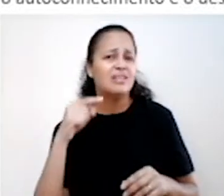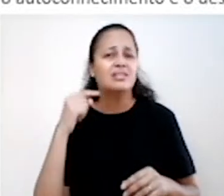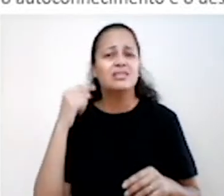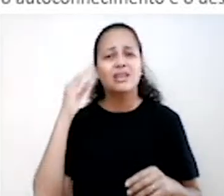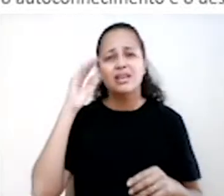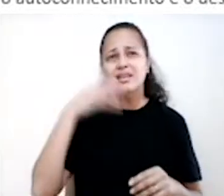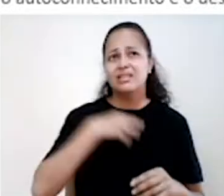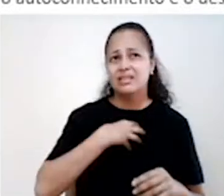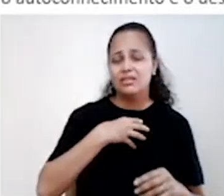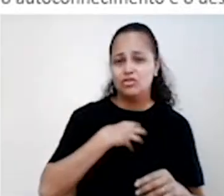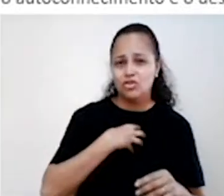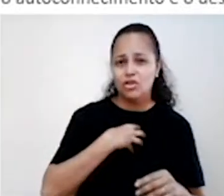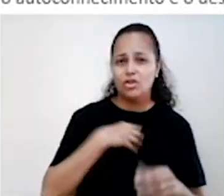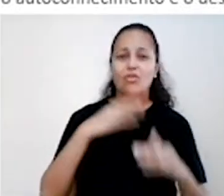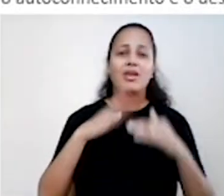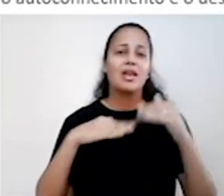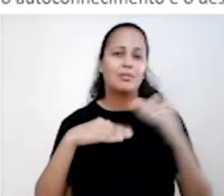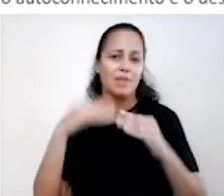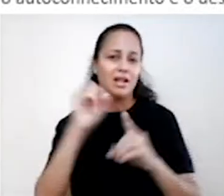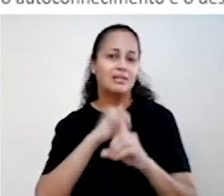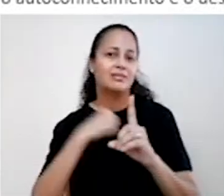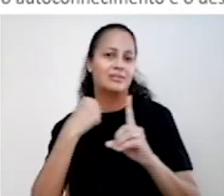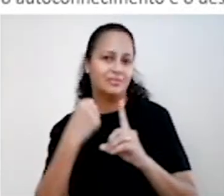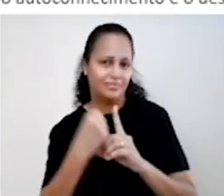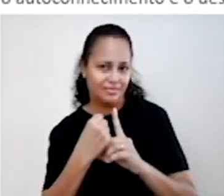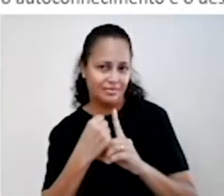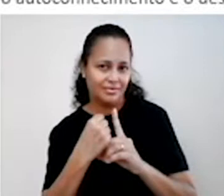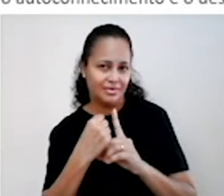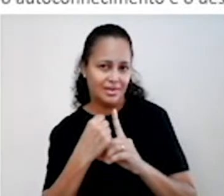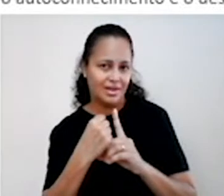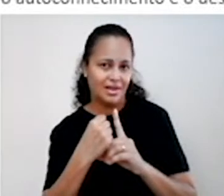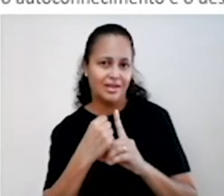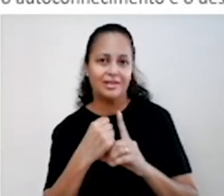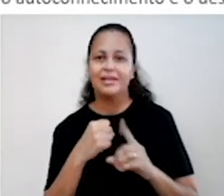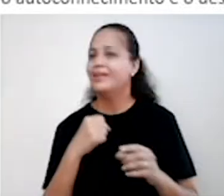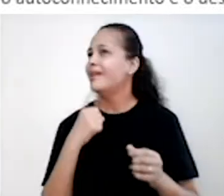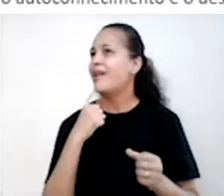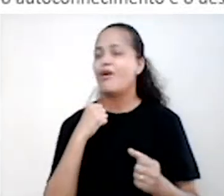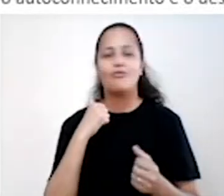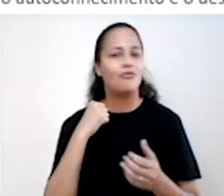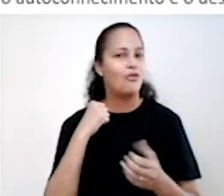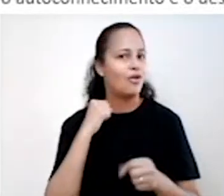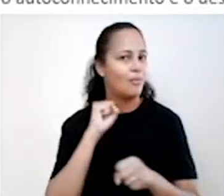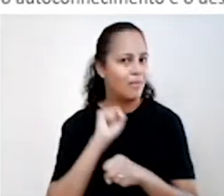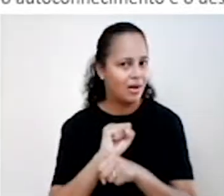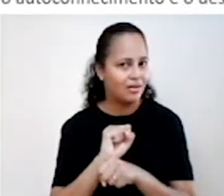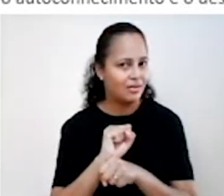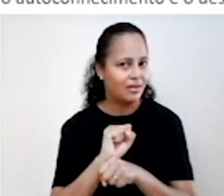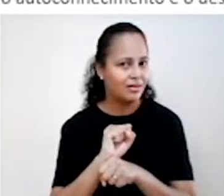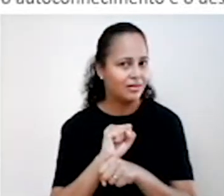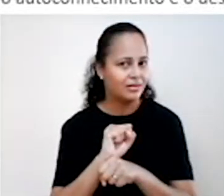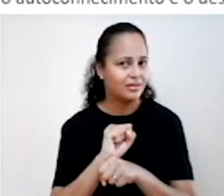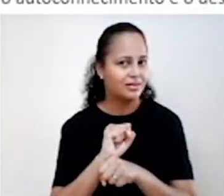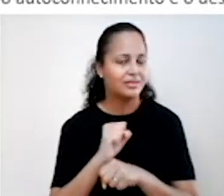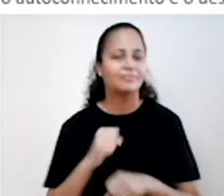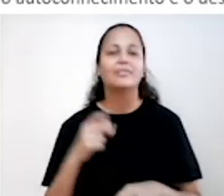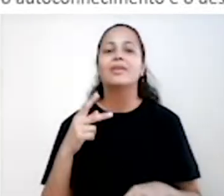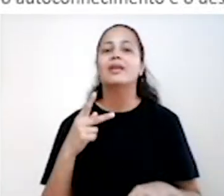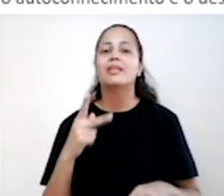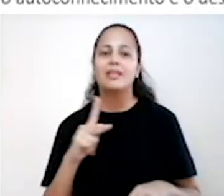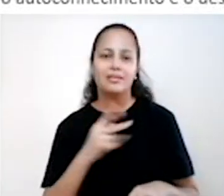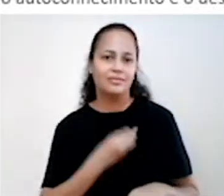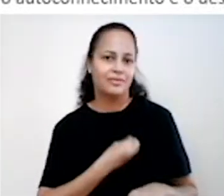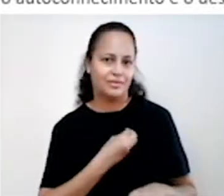as práticas de sociabilidade foram reinventadas e não paralisadas? Tanto no ensino como na vida de vocês,